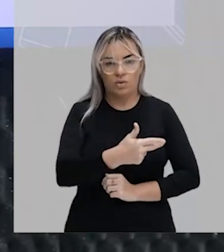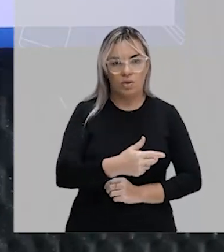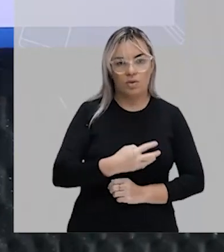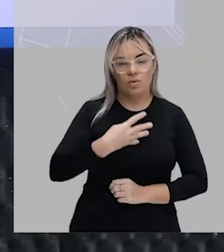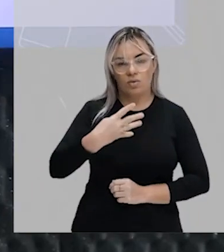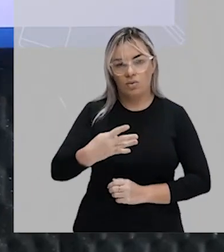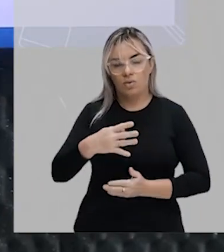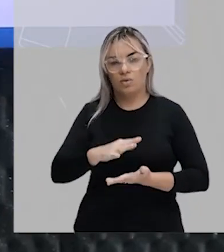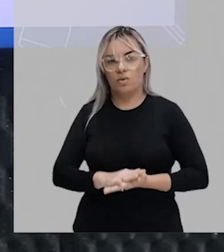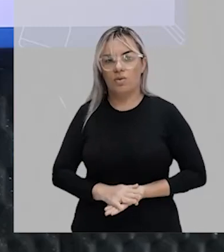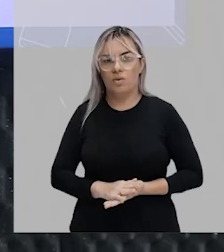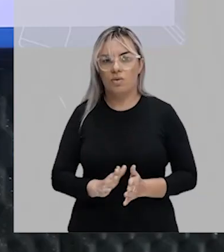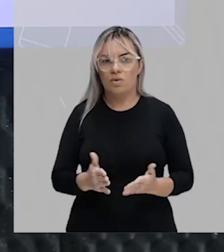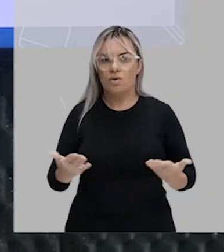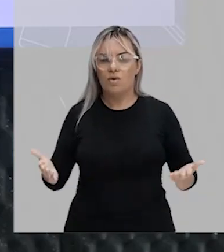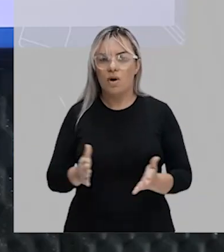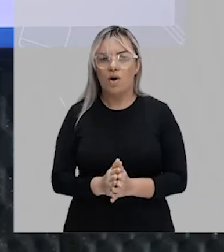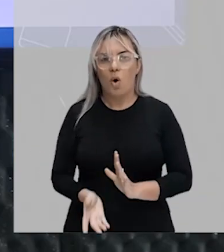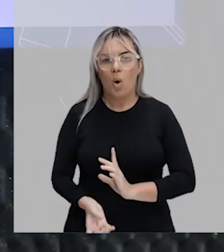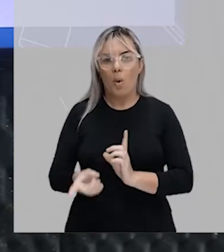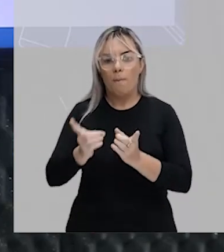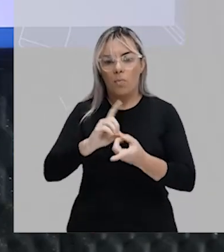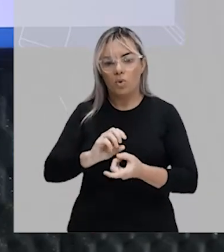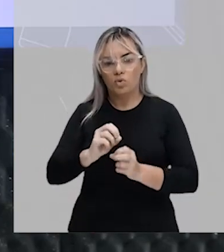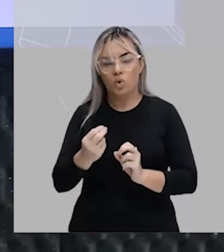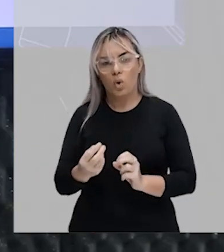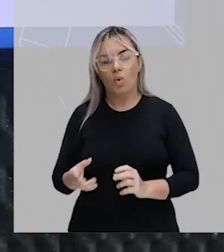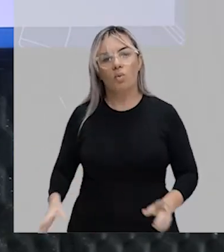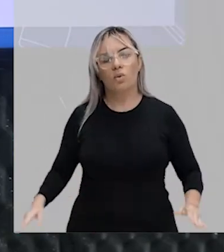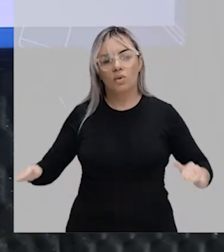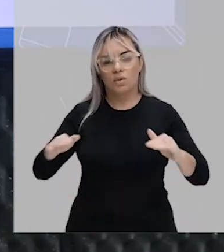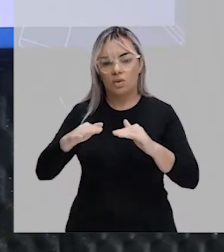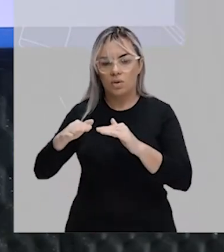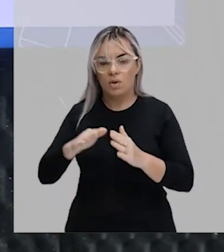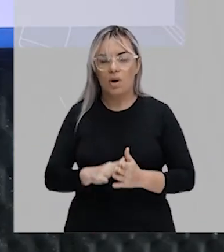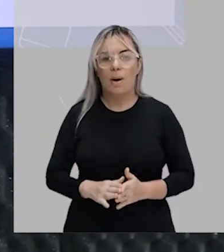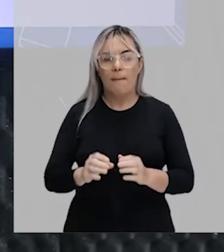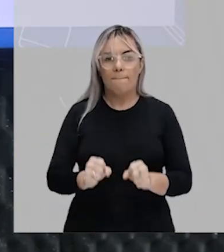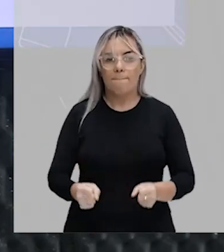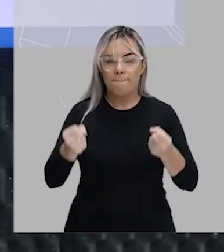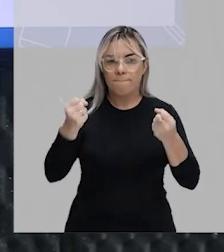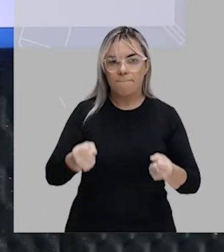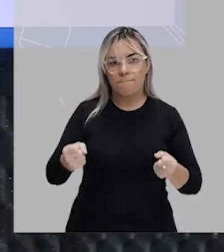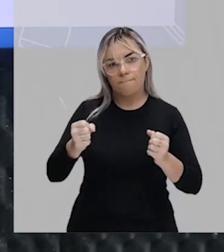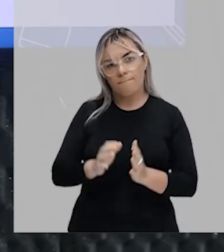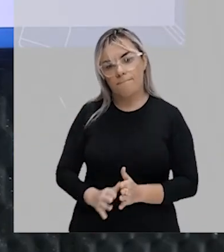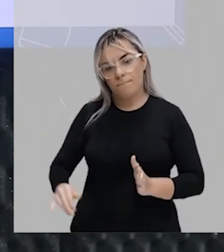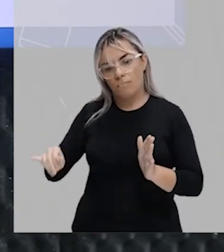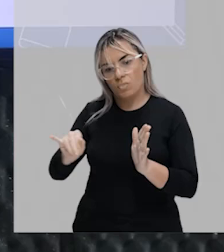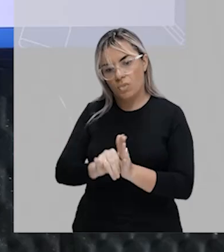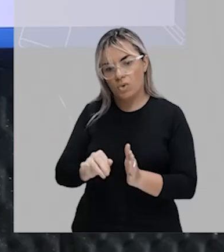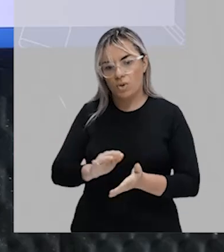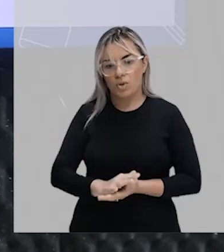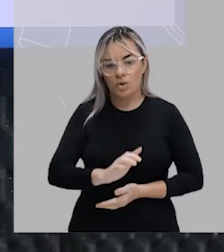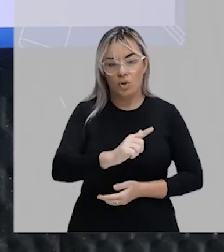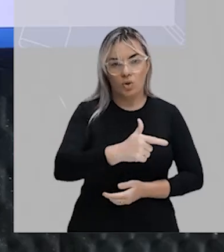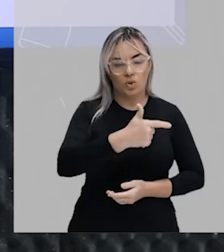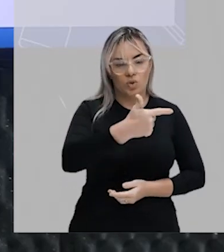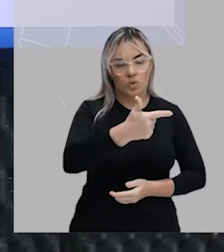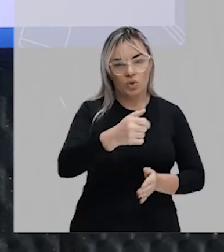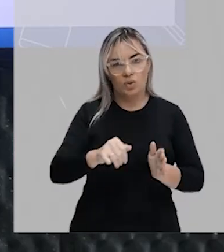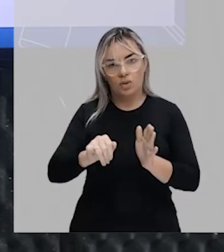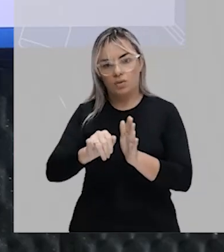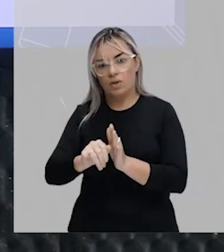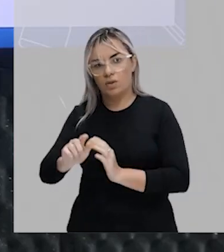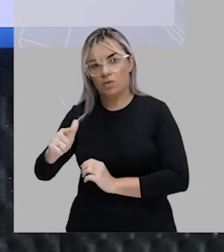Renata, tu falou de oposto ou simétrico. Sim, você poderia ter identificado aqui, ó, esse 2 com esse menos 2. Lembra que eu